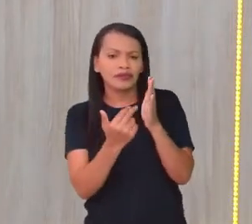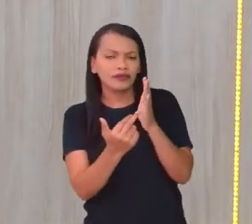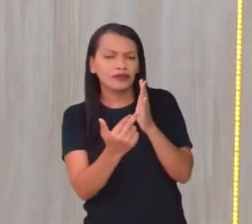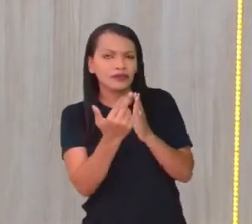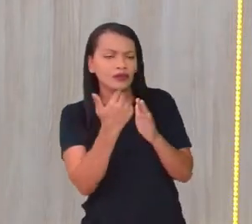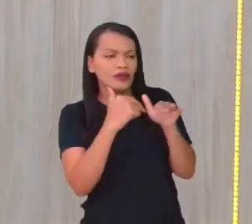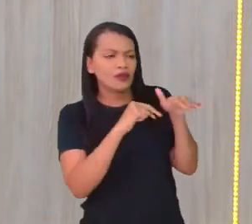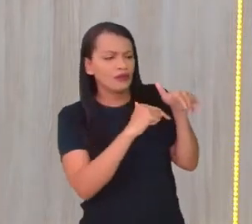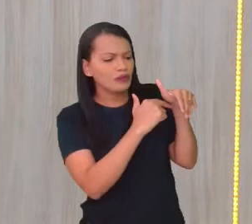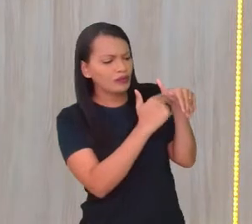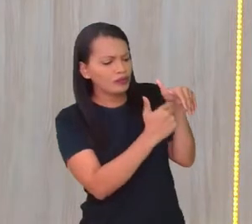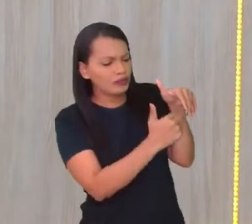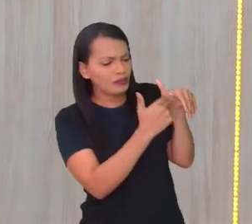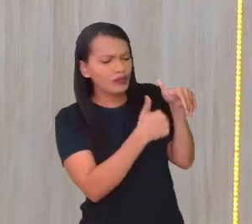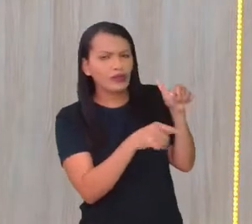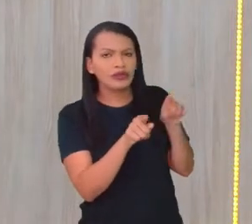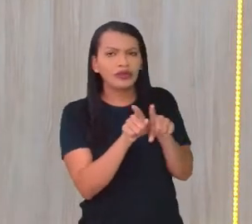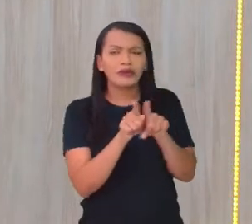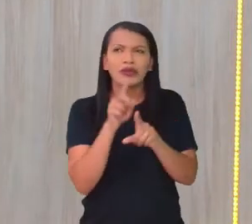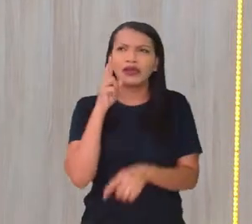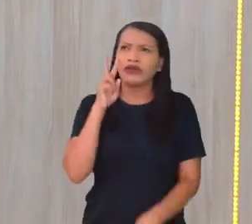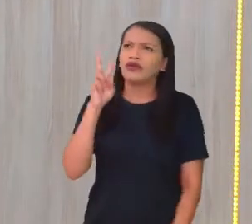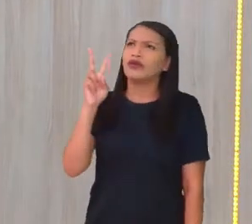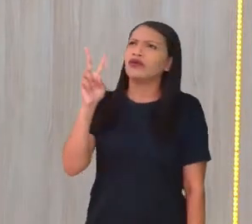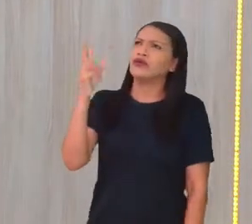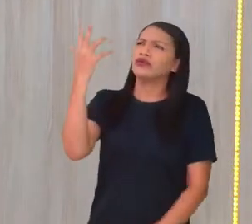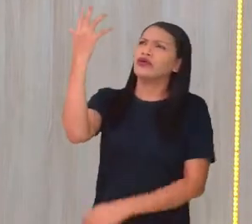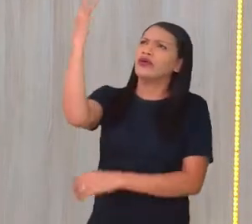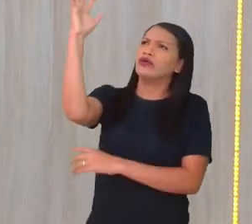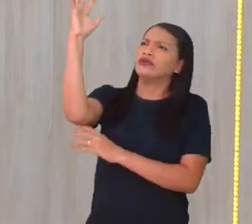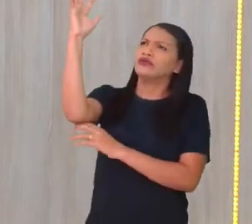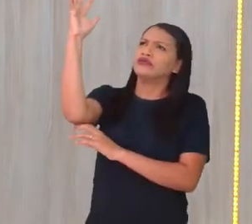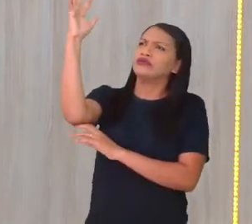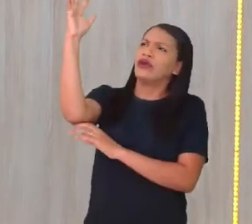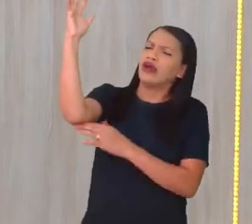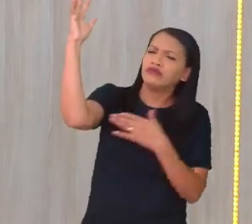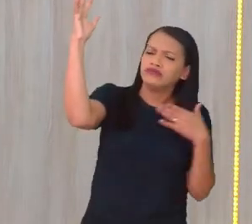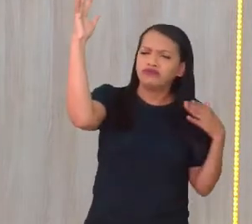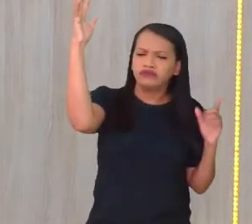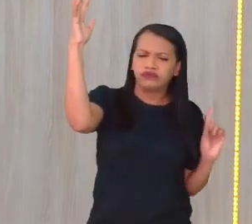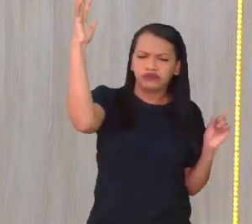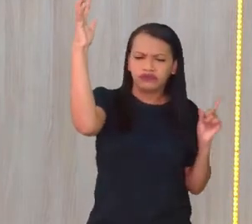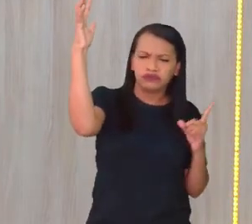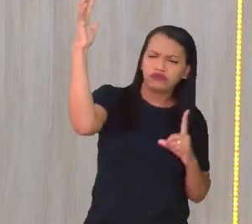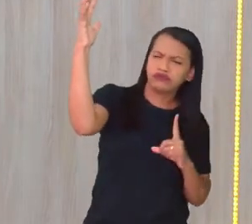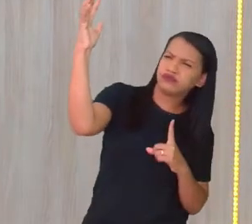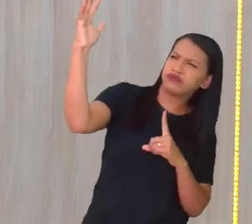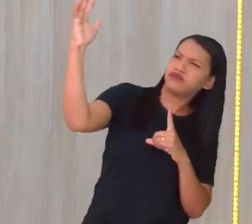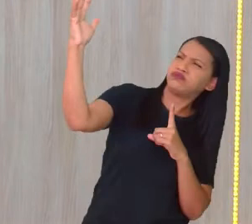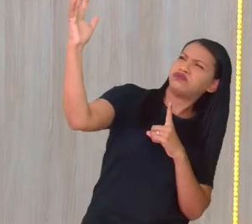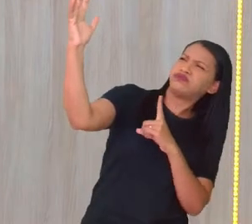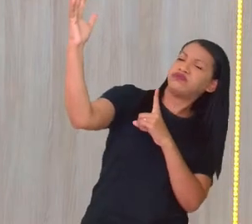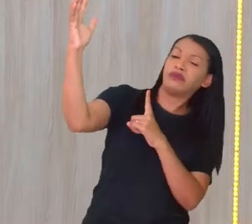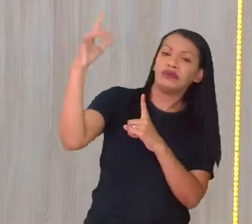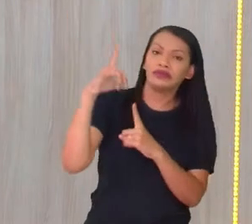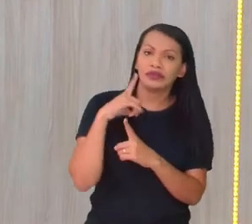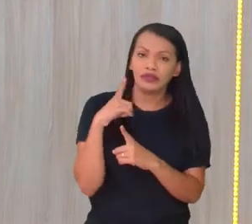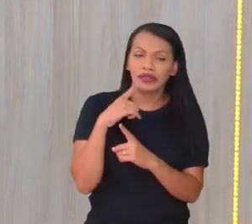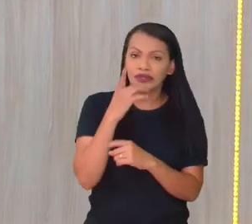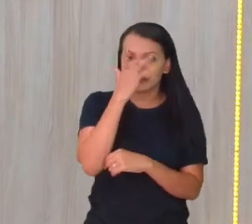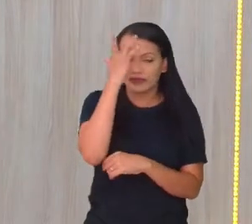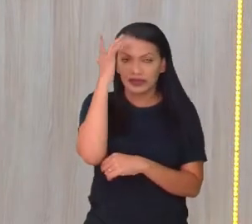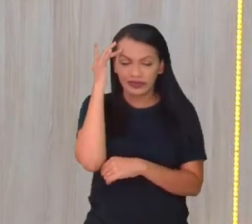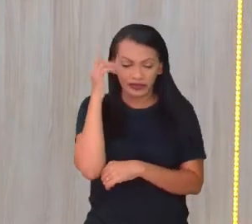Se guiava através de um ponto alto de uma árvore. Enfim, o homem deixava ali pequenos rastros